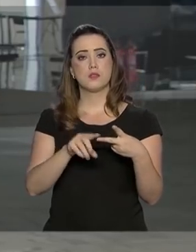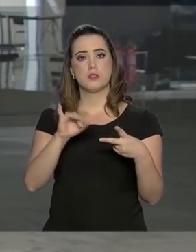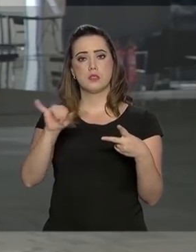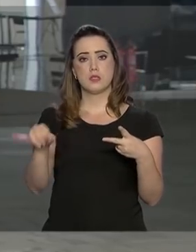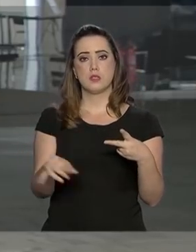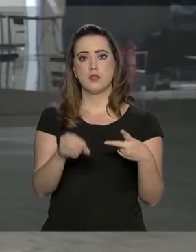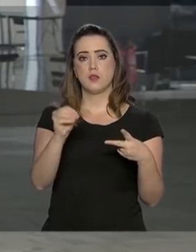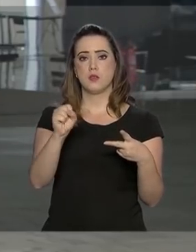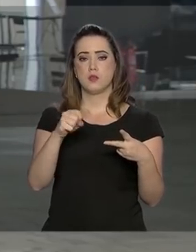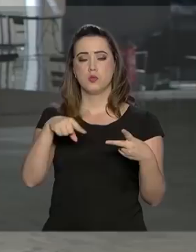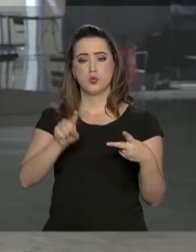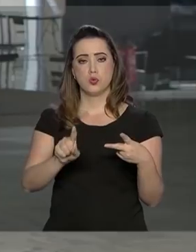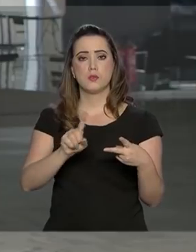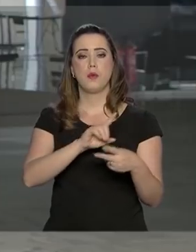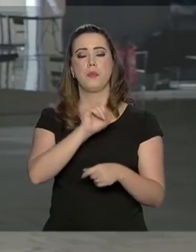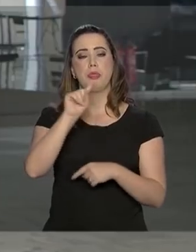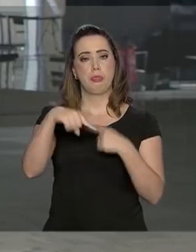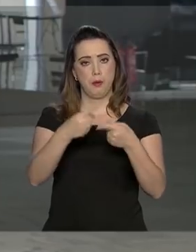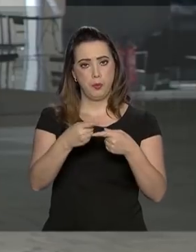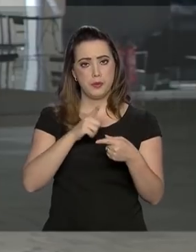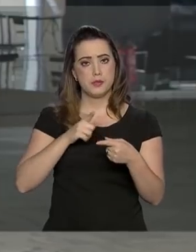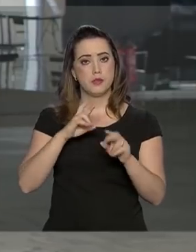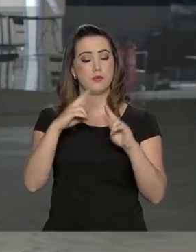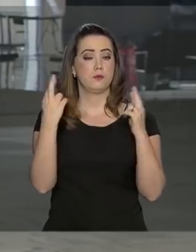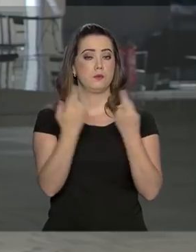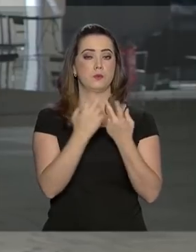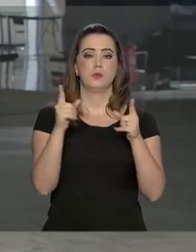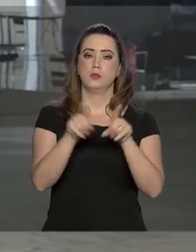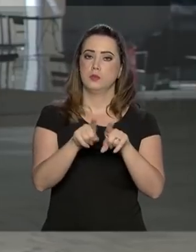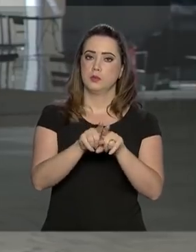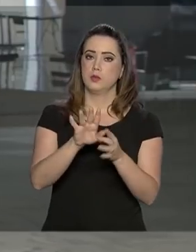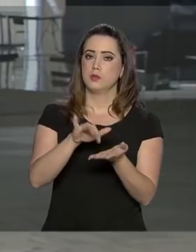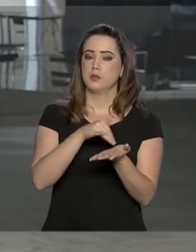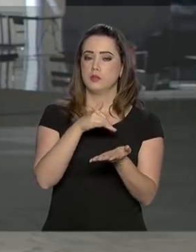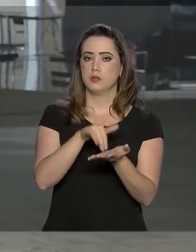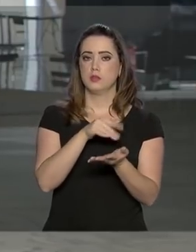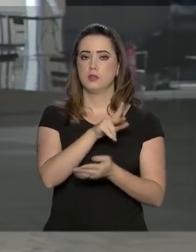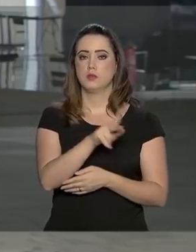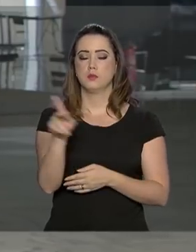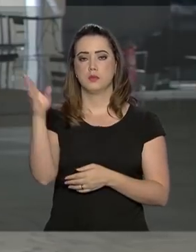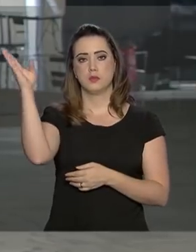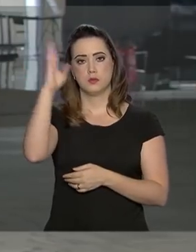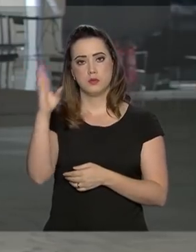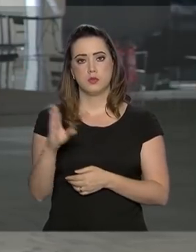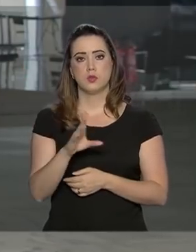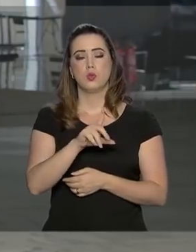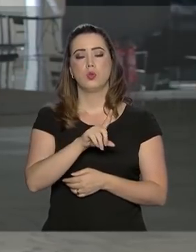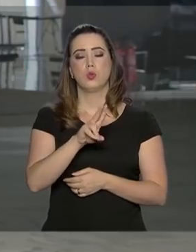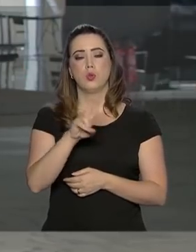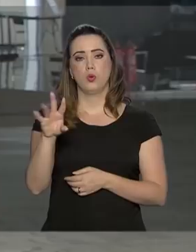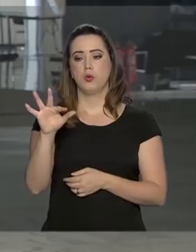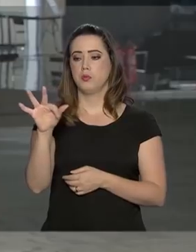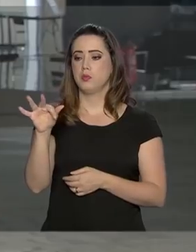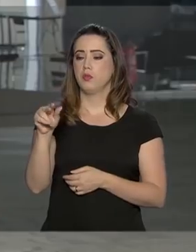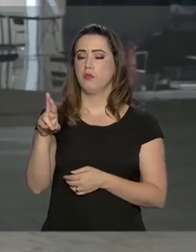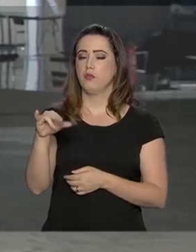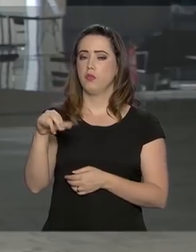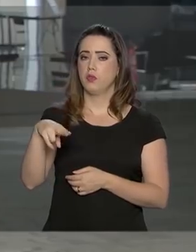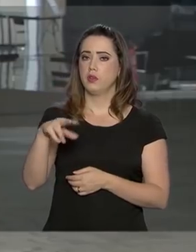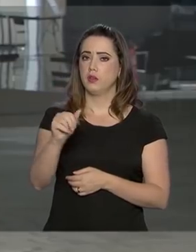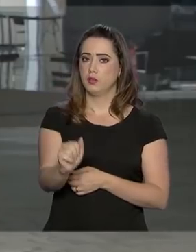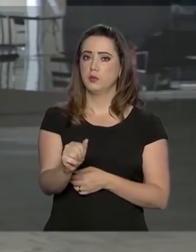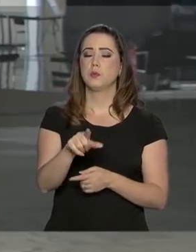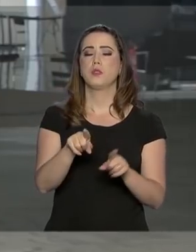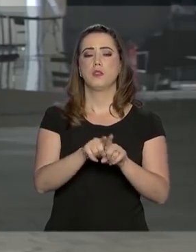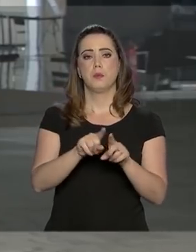Logo na sequência, a reunião foi com os ministros da Secretaria da Presidência da República, Floriano Peixoto, da Secretaria de Governo